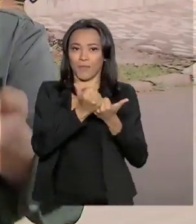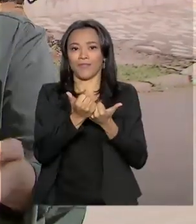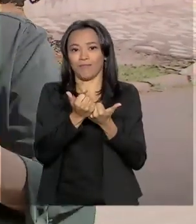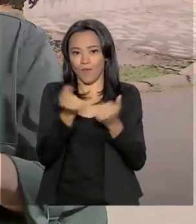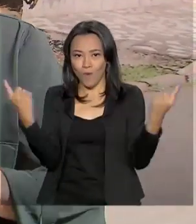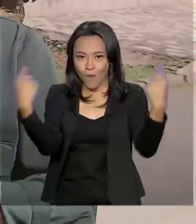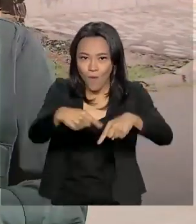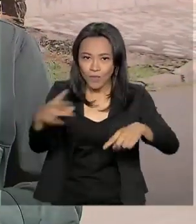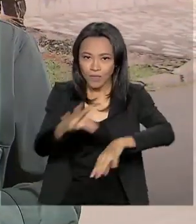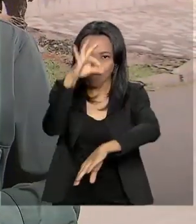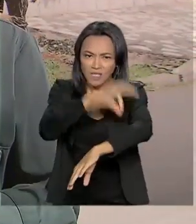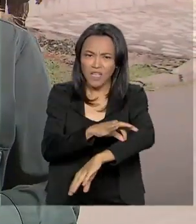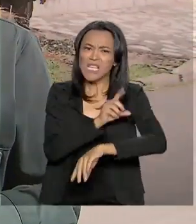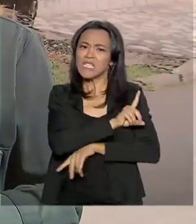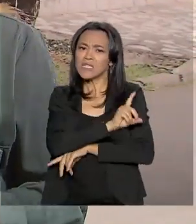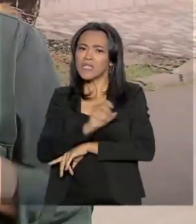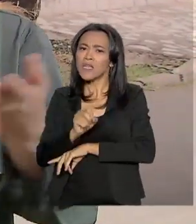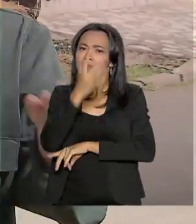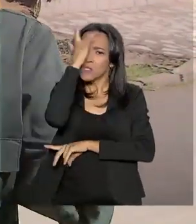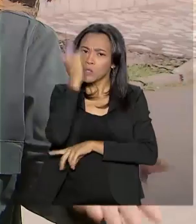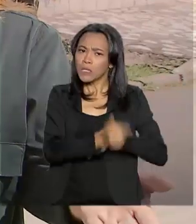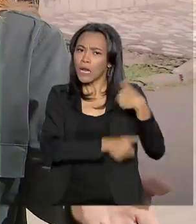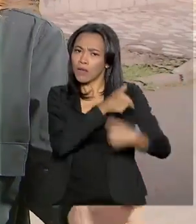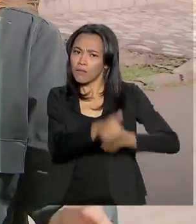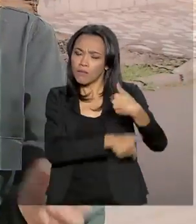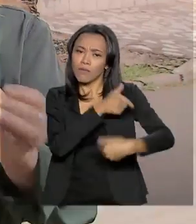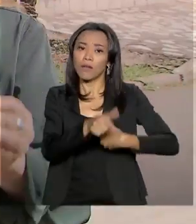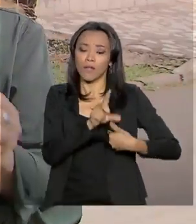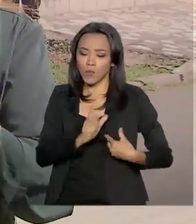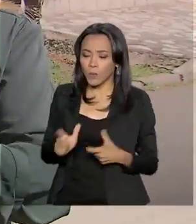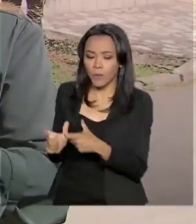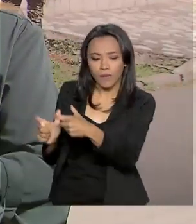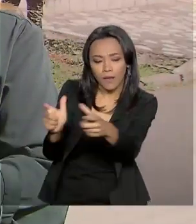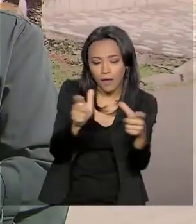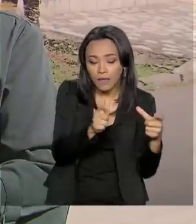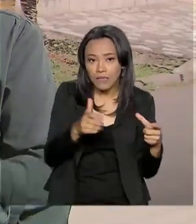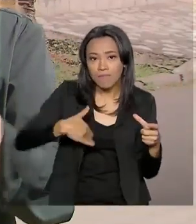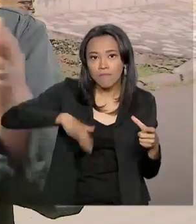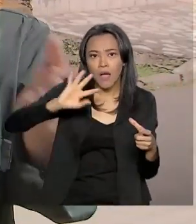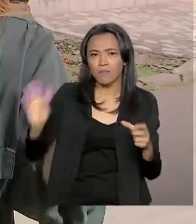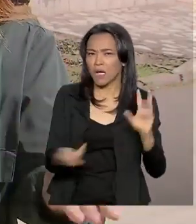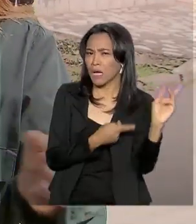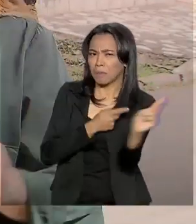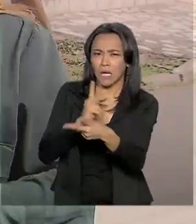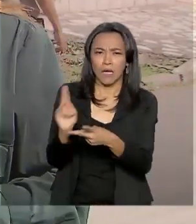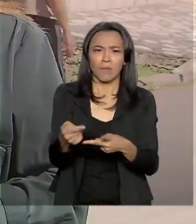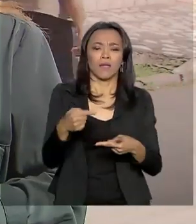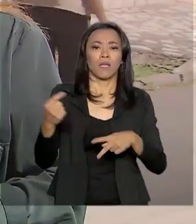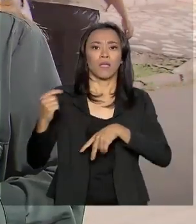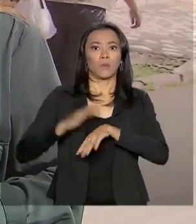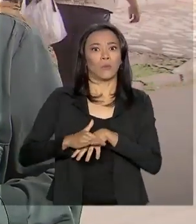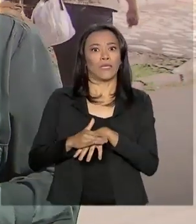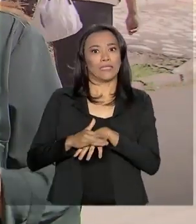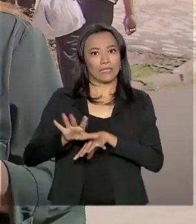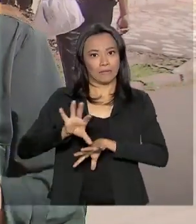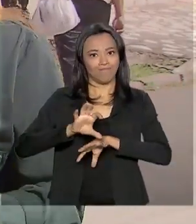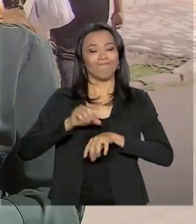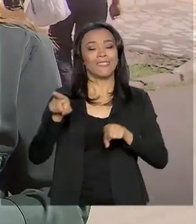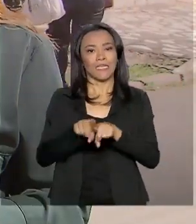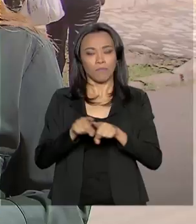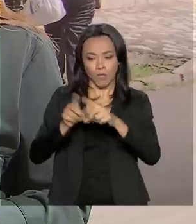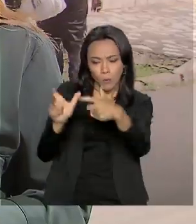100 militares estão atuando em regiões onde há mais registros de casos da doença e também